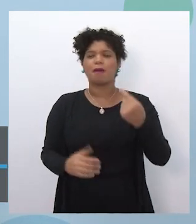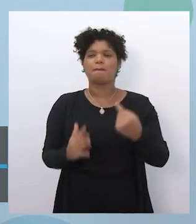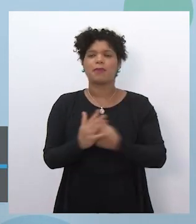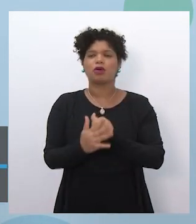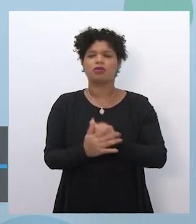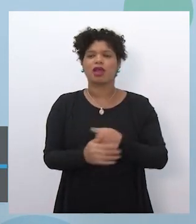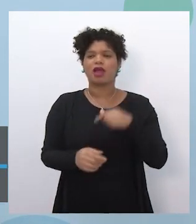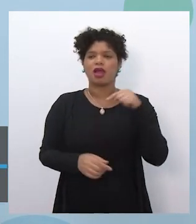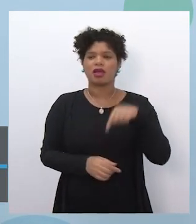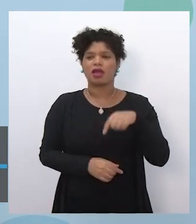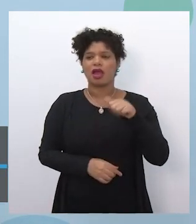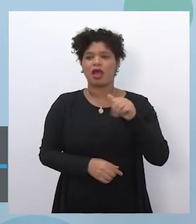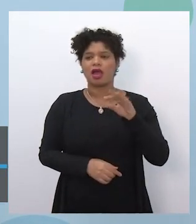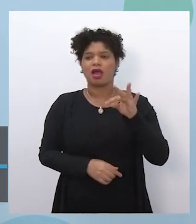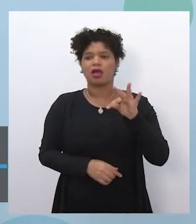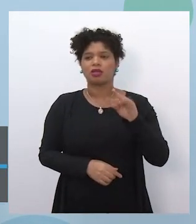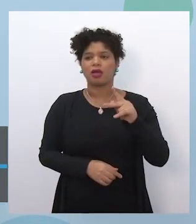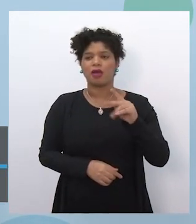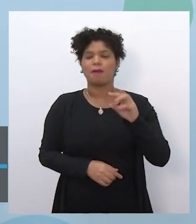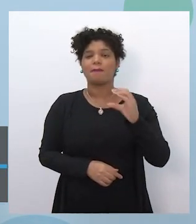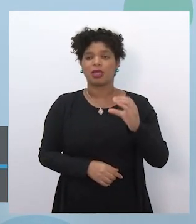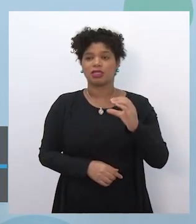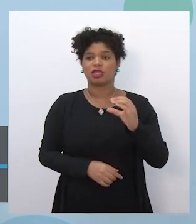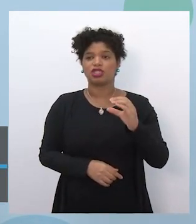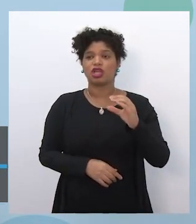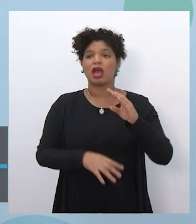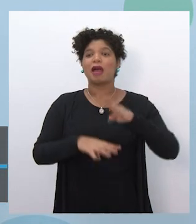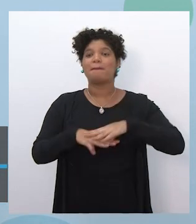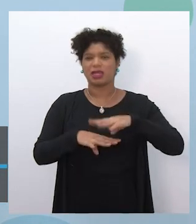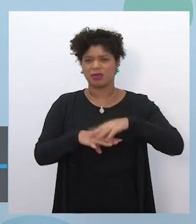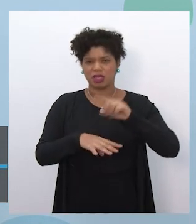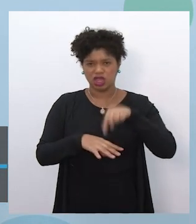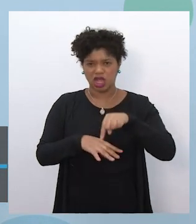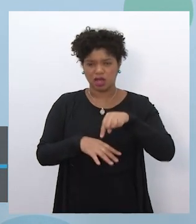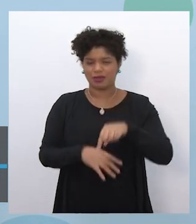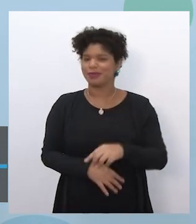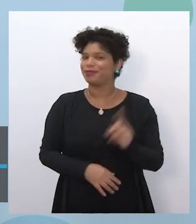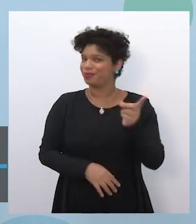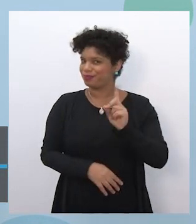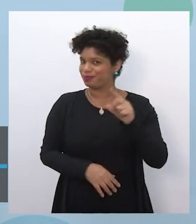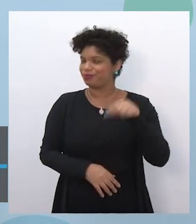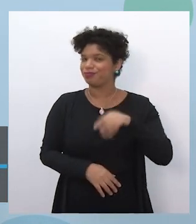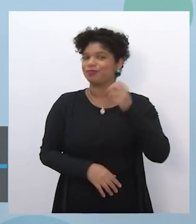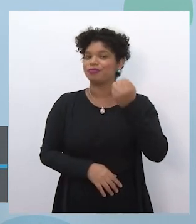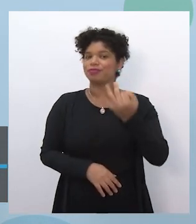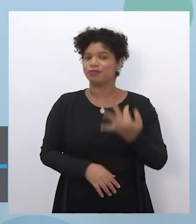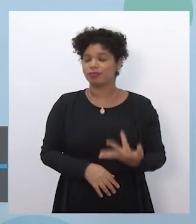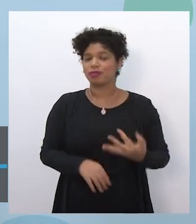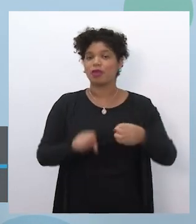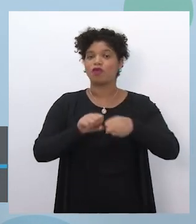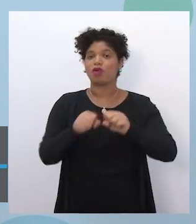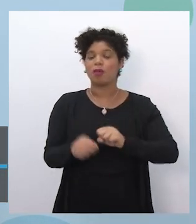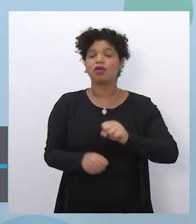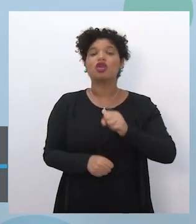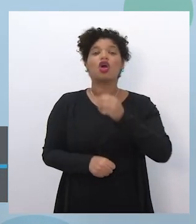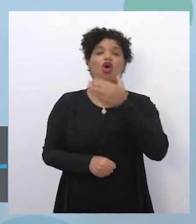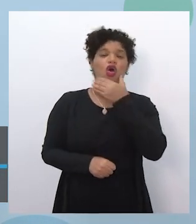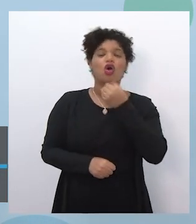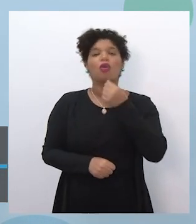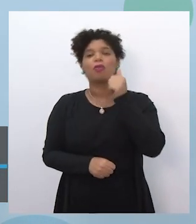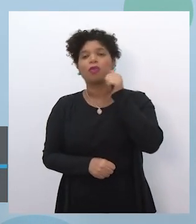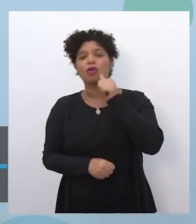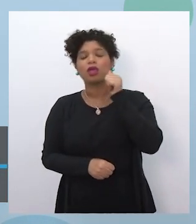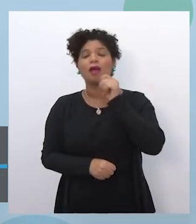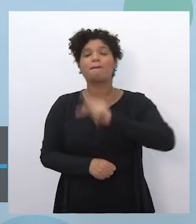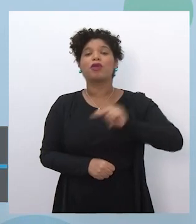matemática aqui. Não, pessoal, a gente está falando sobre a formação do professor orientador de estudos,